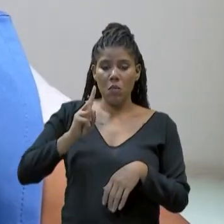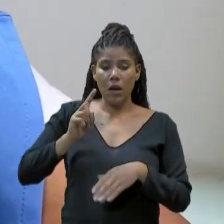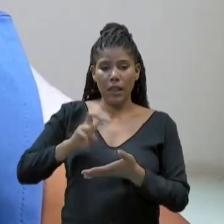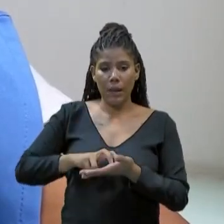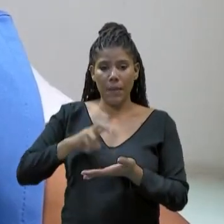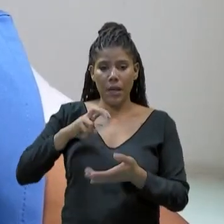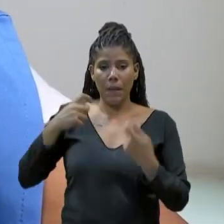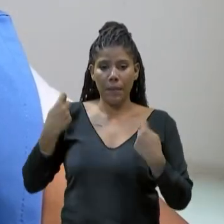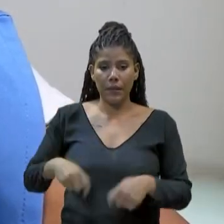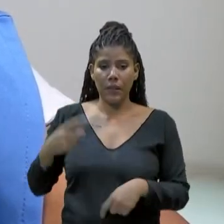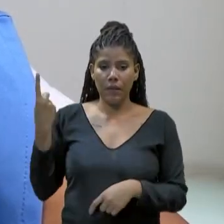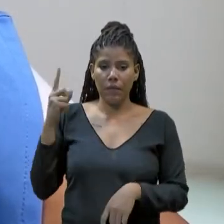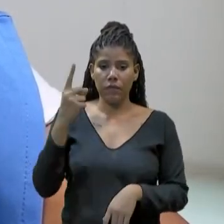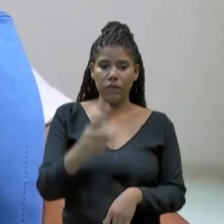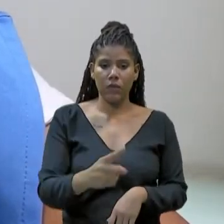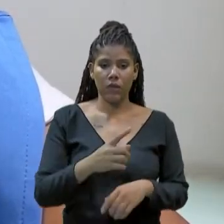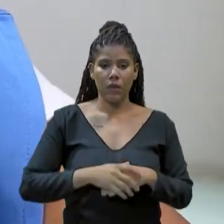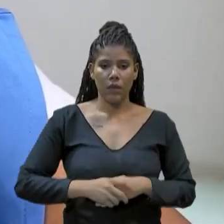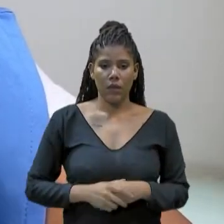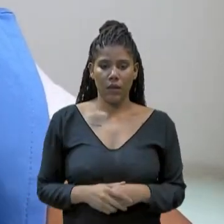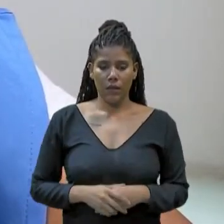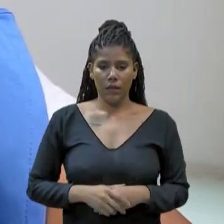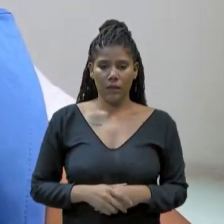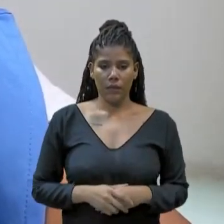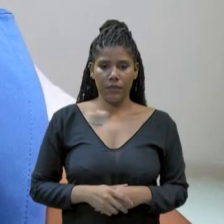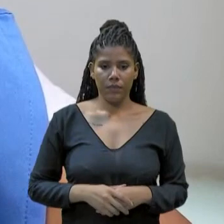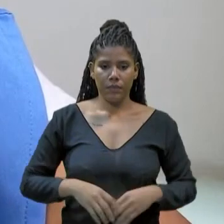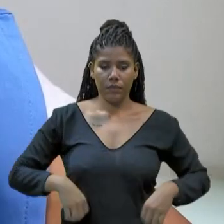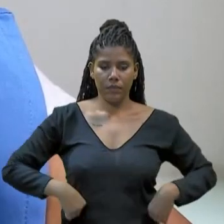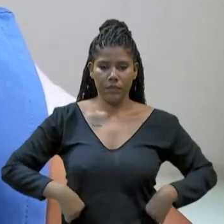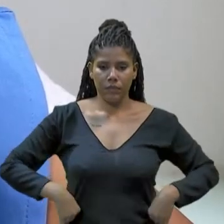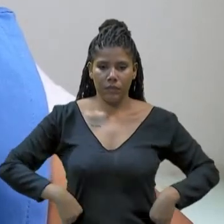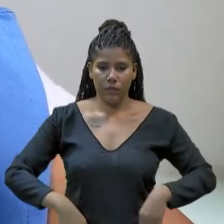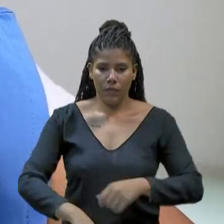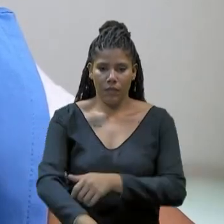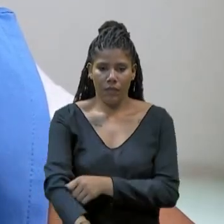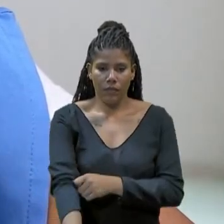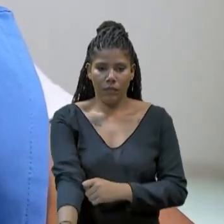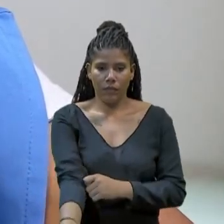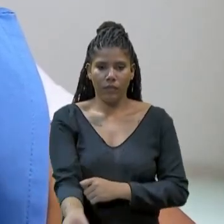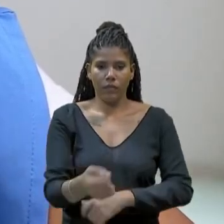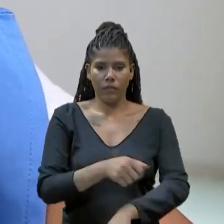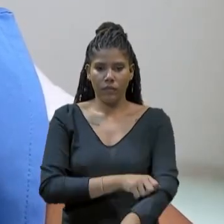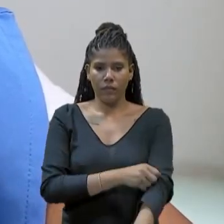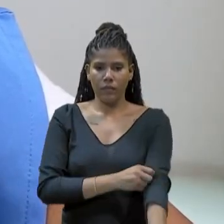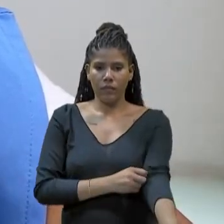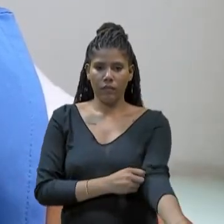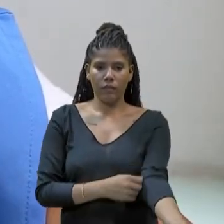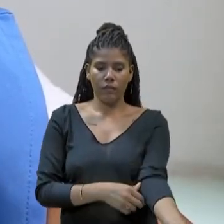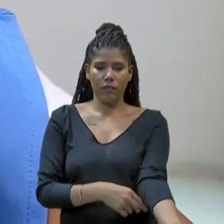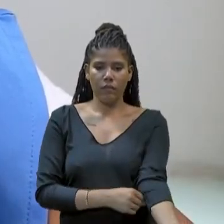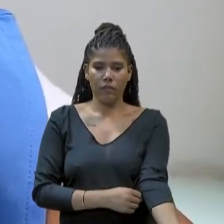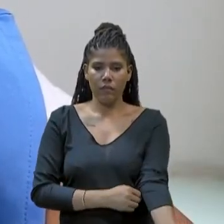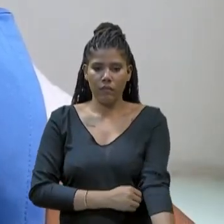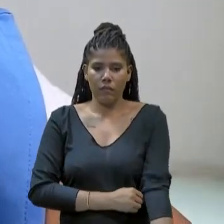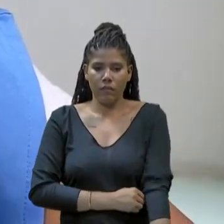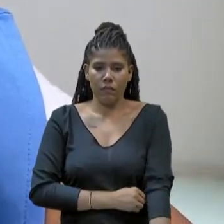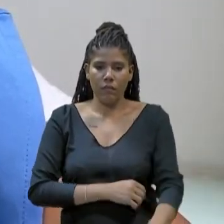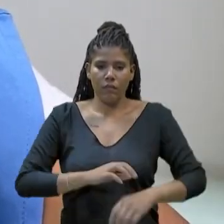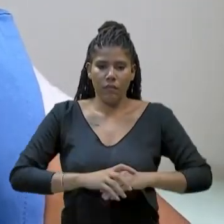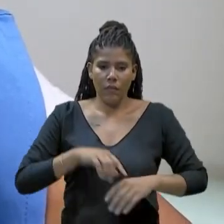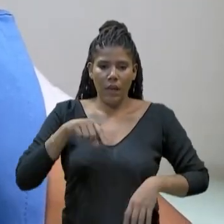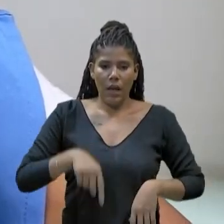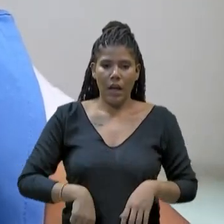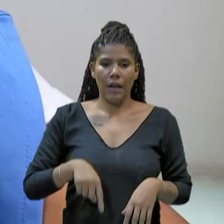estava dizendo que é que eu não ia, por causa que era a gente sair daqui de tarde, aí chega lá, não, sai daqui de